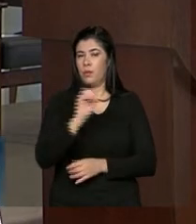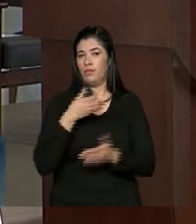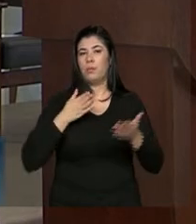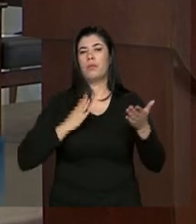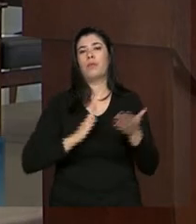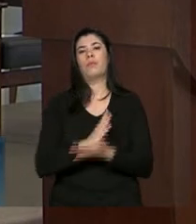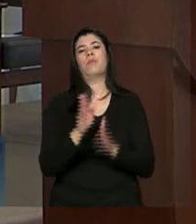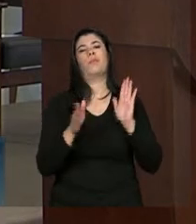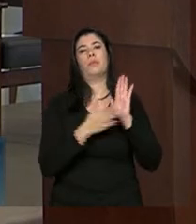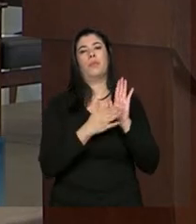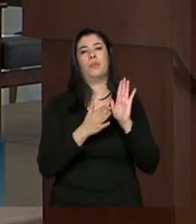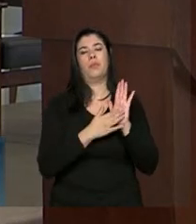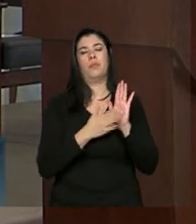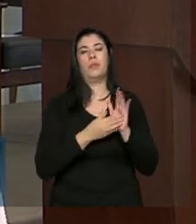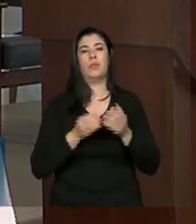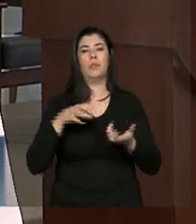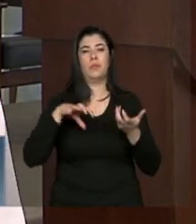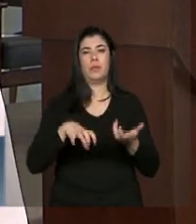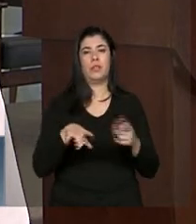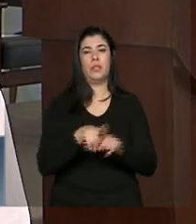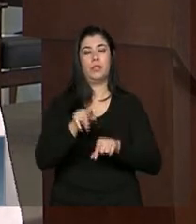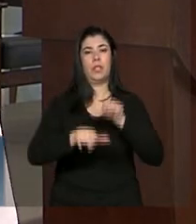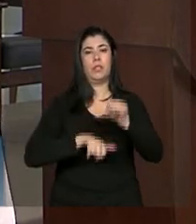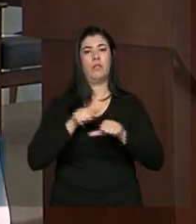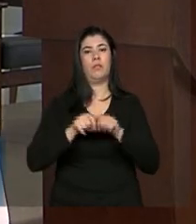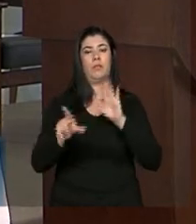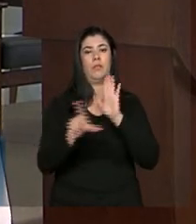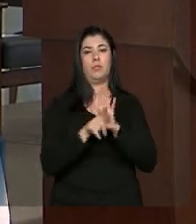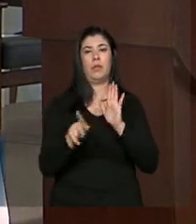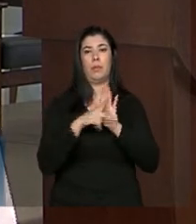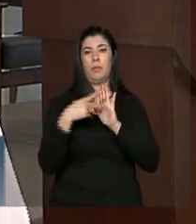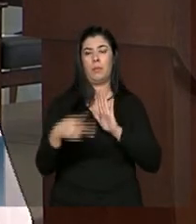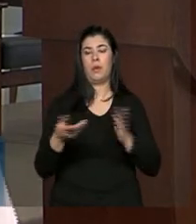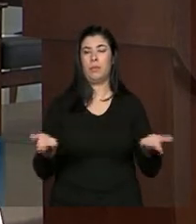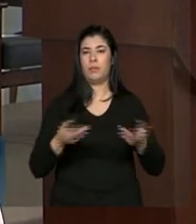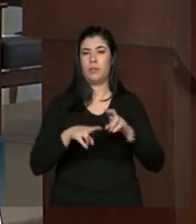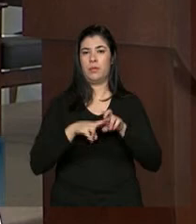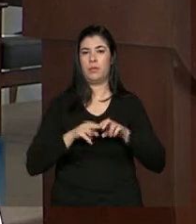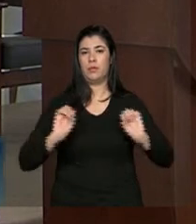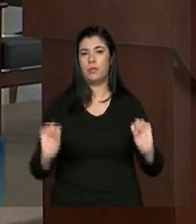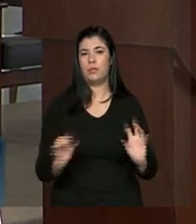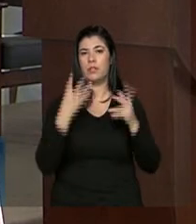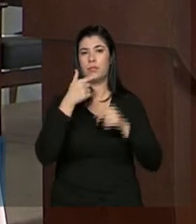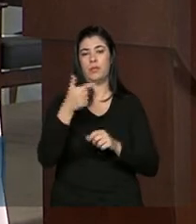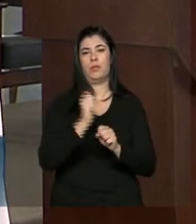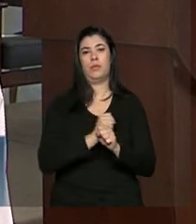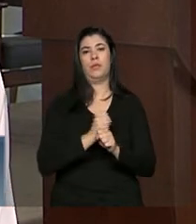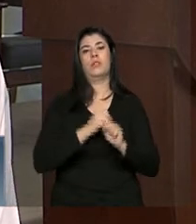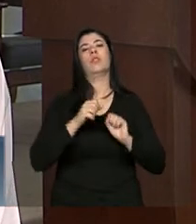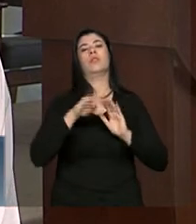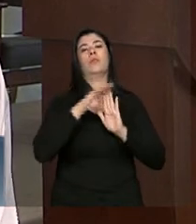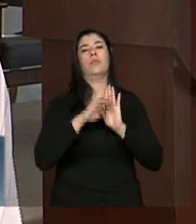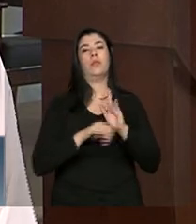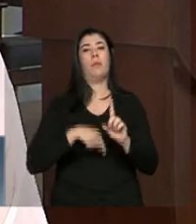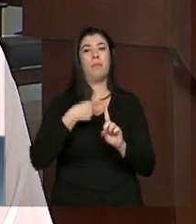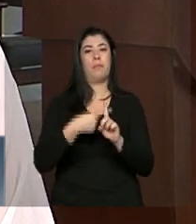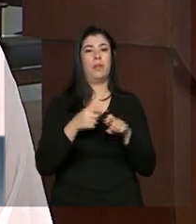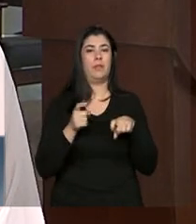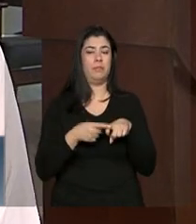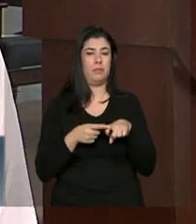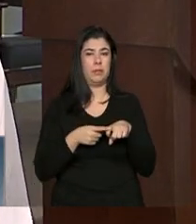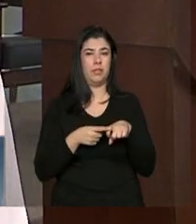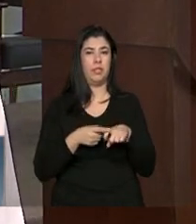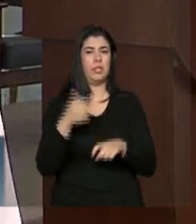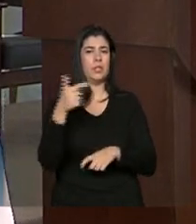aprovada pelo Congresso Nacional e se transformou em lei. Portanto, hoje, a celebração de dois anos do Programa Mais Médicos. Bom,